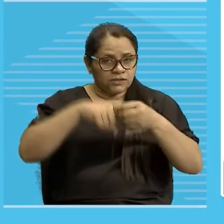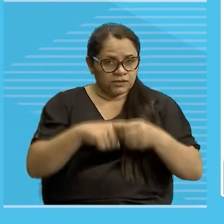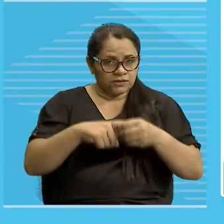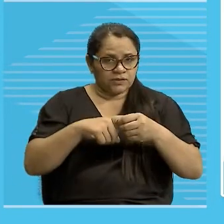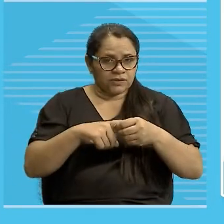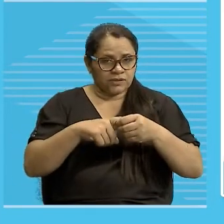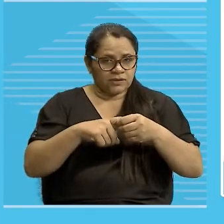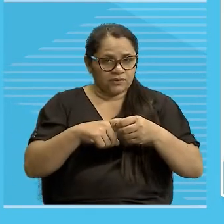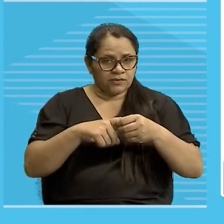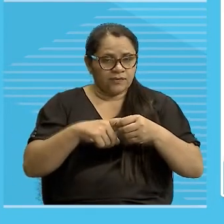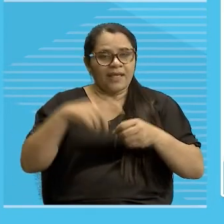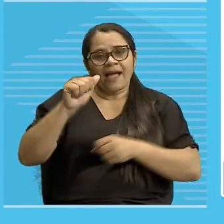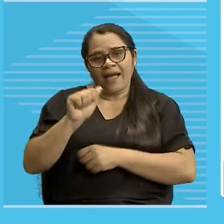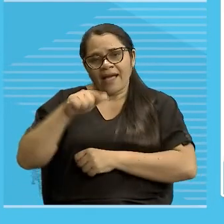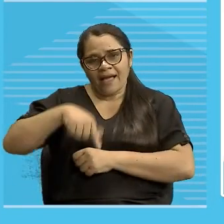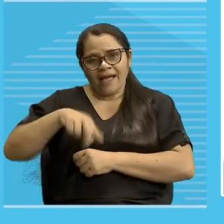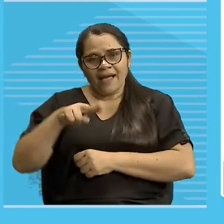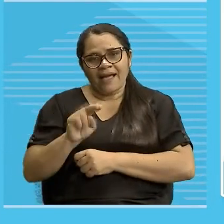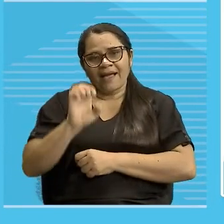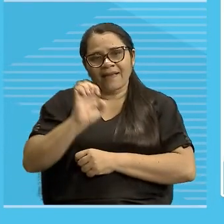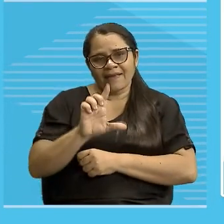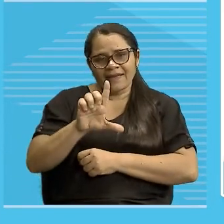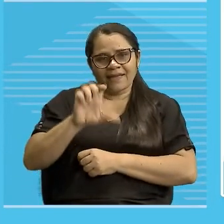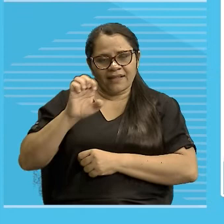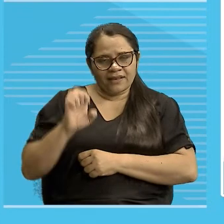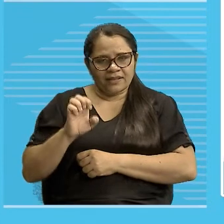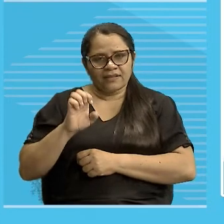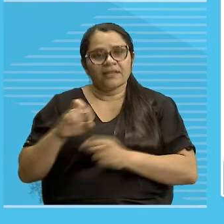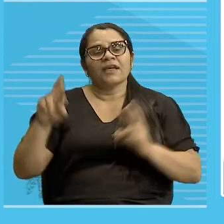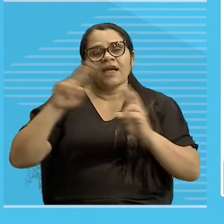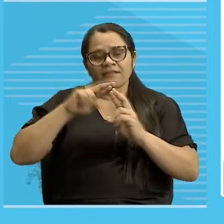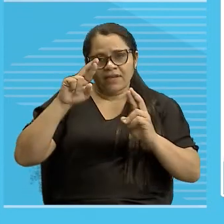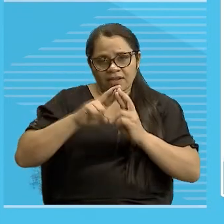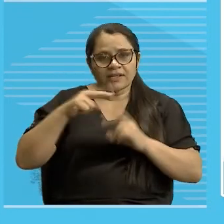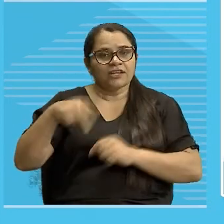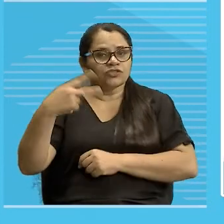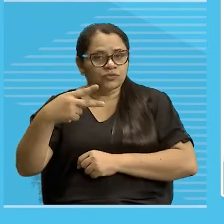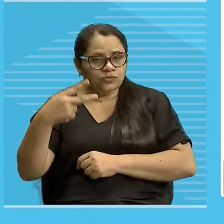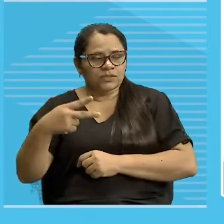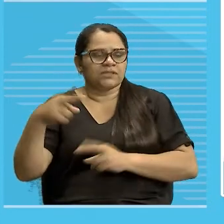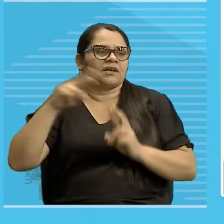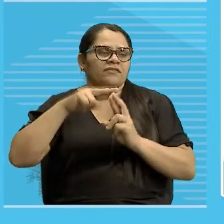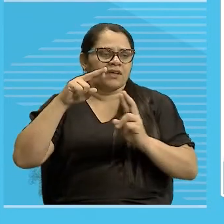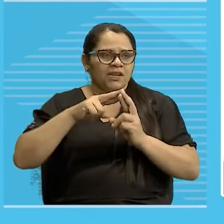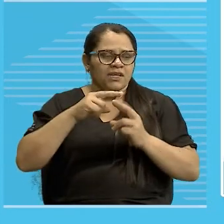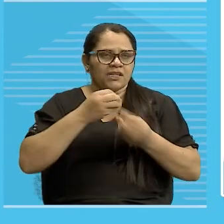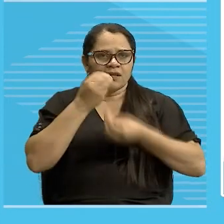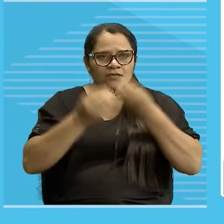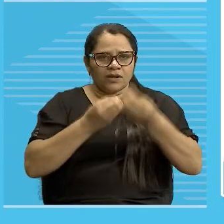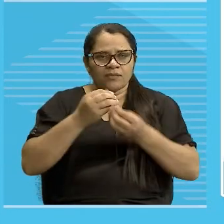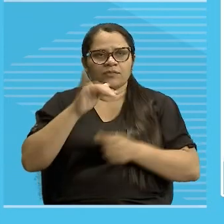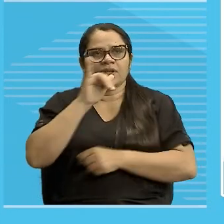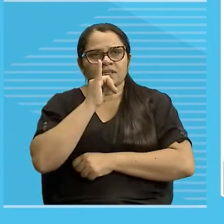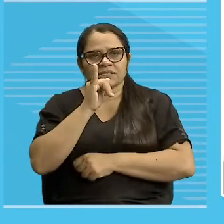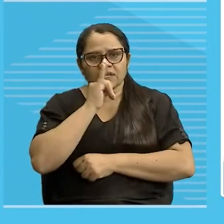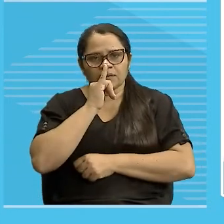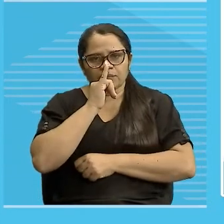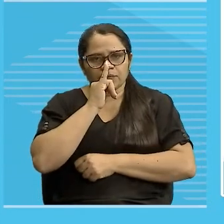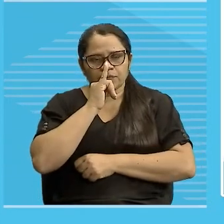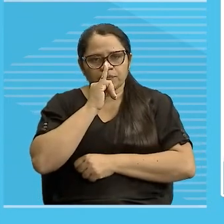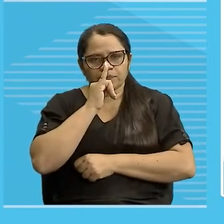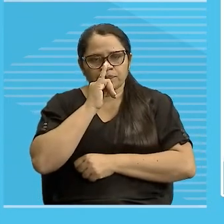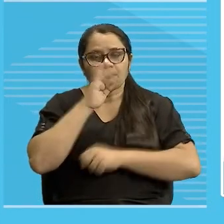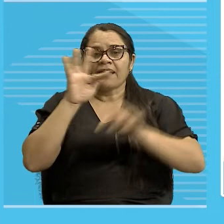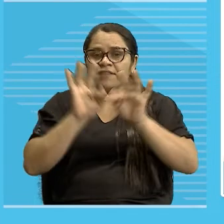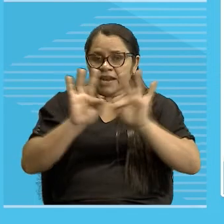o aquele vai ser catafórico, empregado em duas referências, por exemplo, você cita aqui dois substantivos,